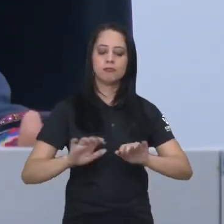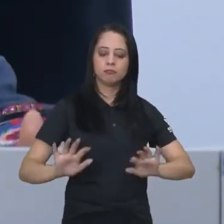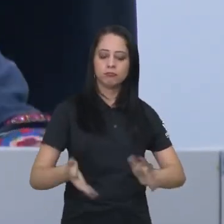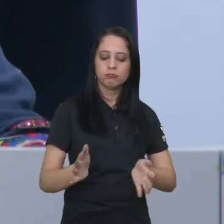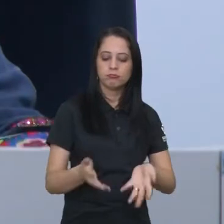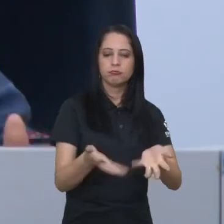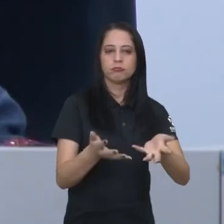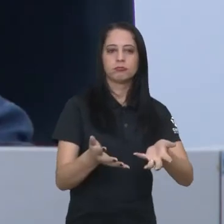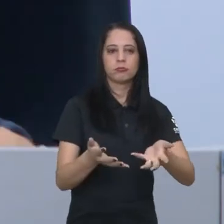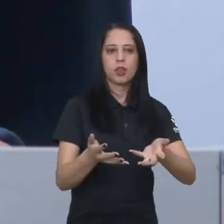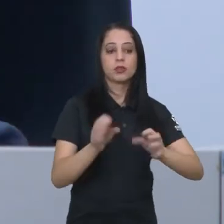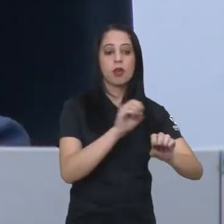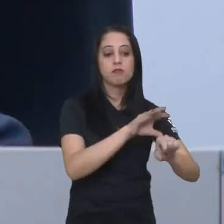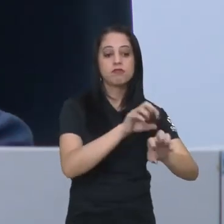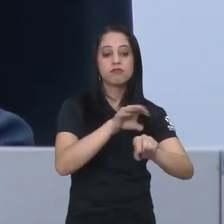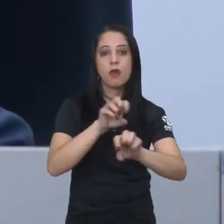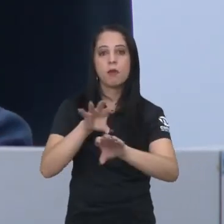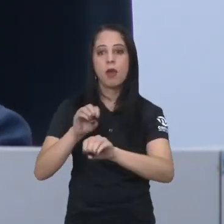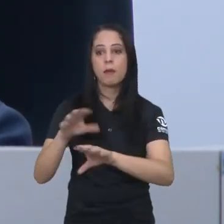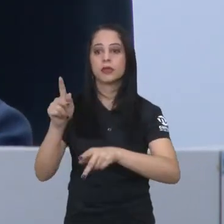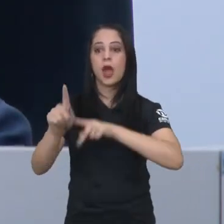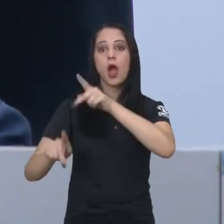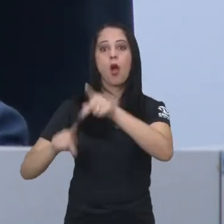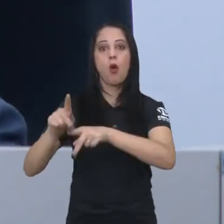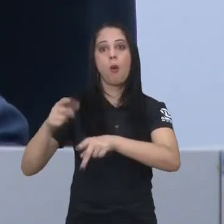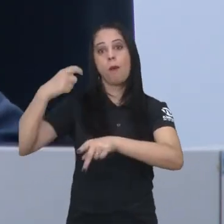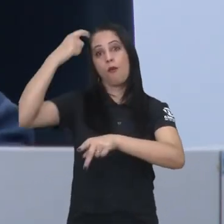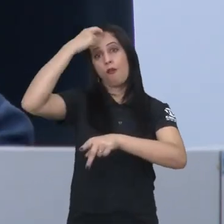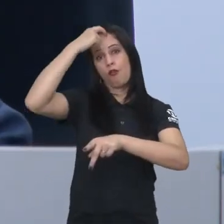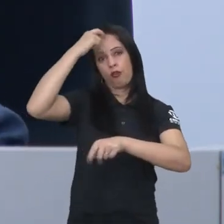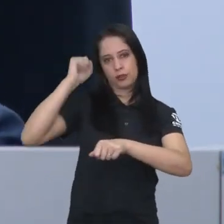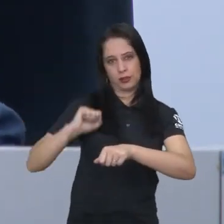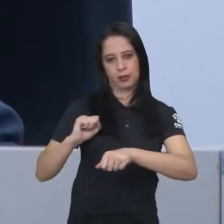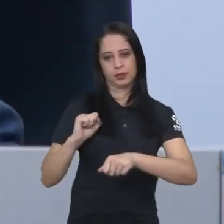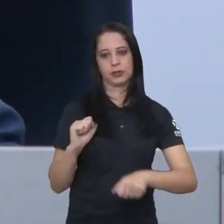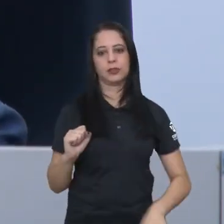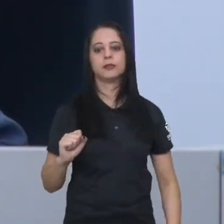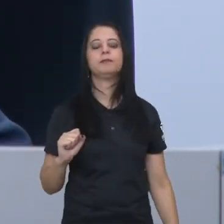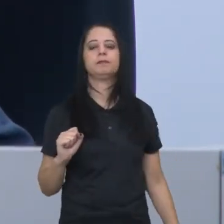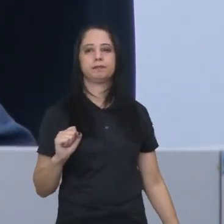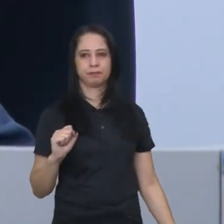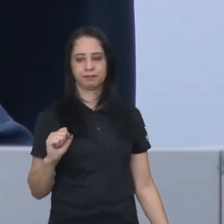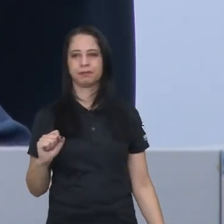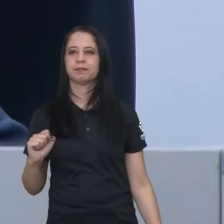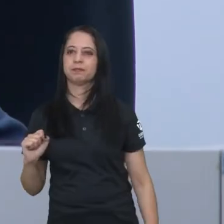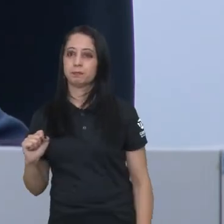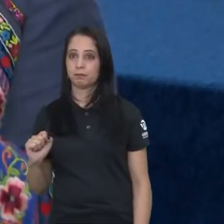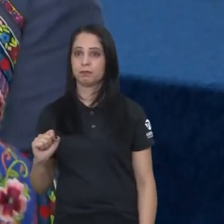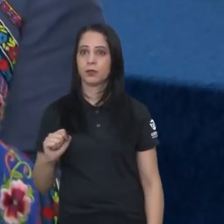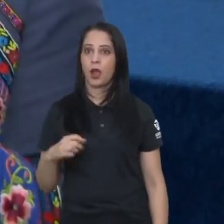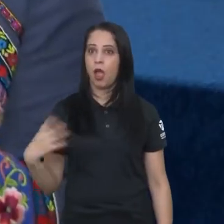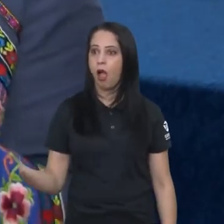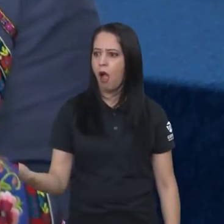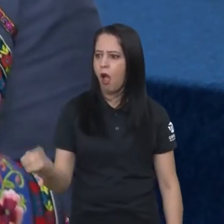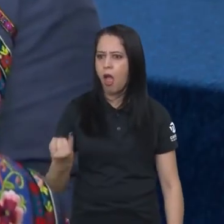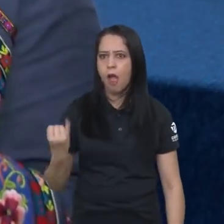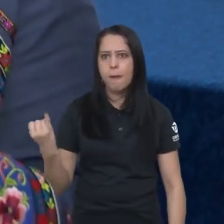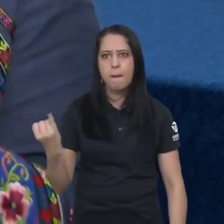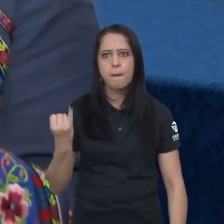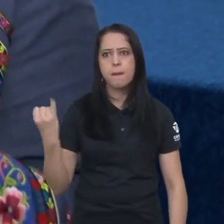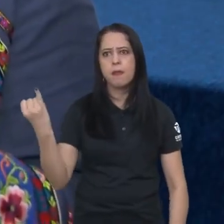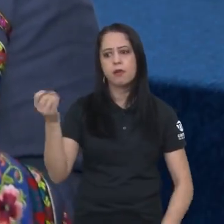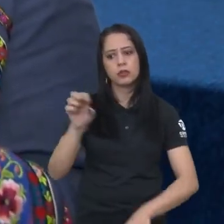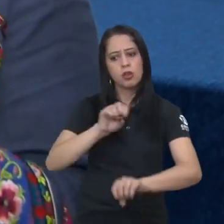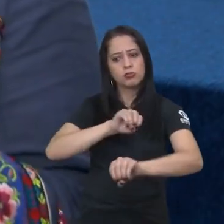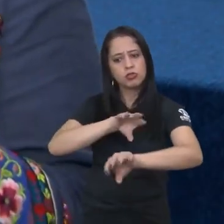preciso que também se invista em ações de conscientização para aproximar a população das questões ambientais. É extremamente importante